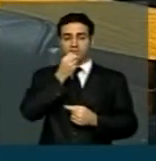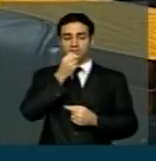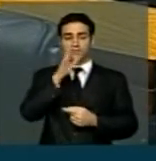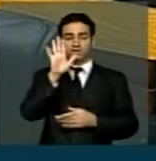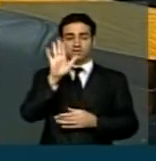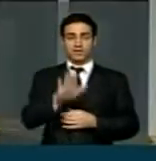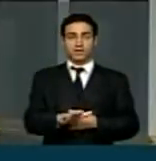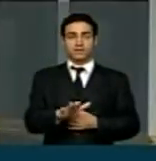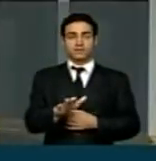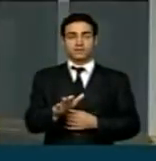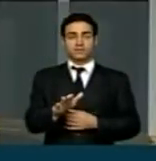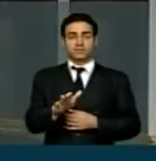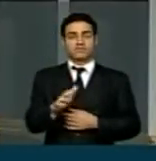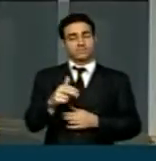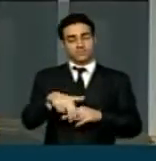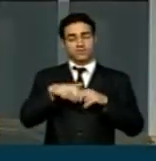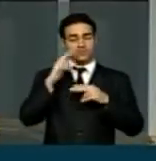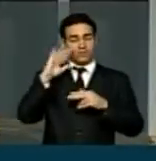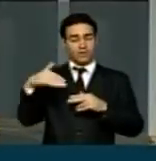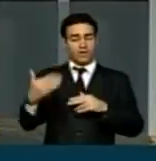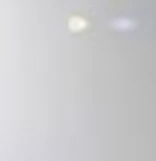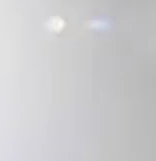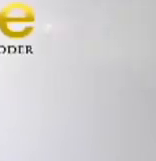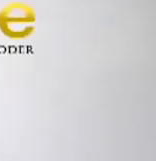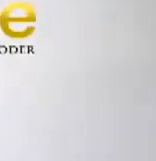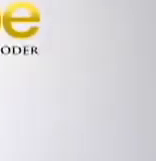todos e fica aqui minha homenagem a todos.